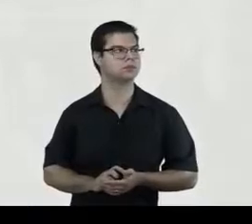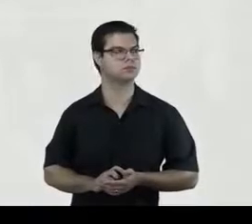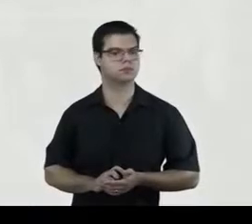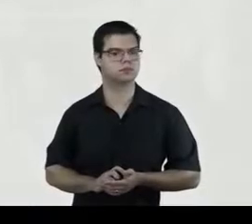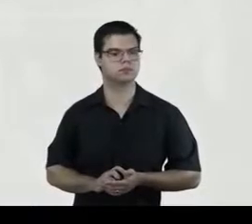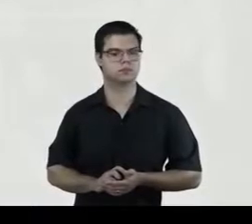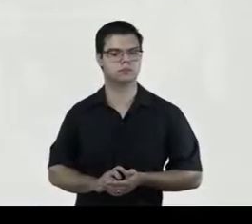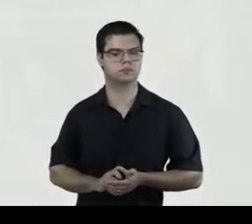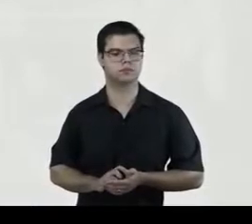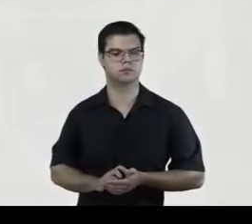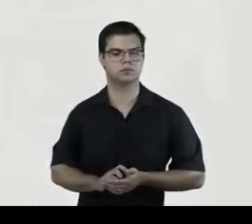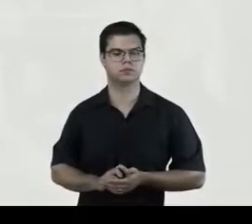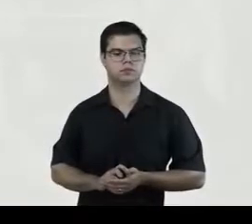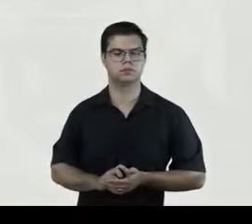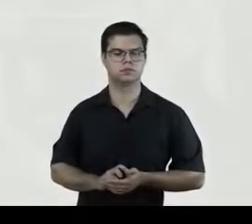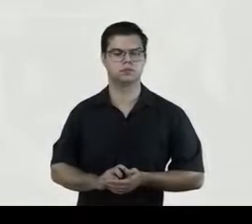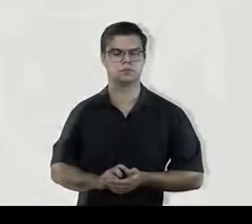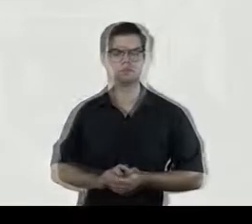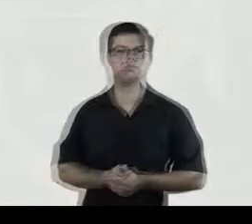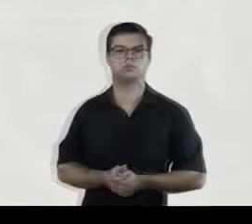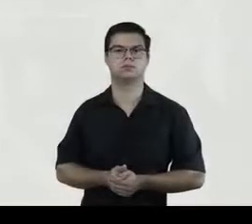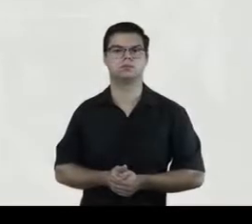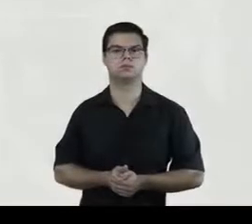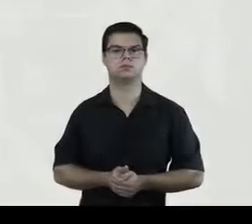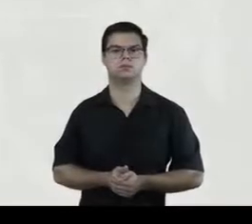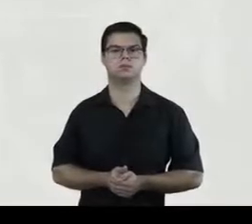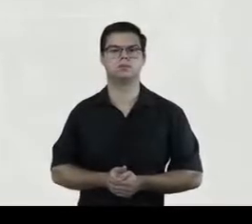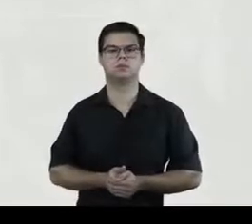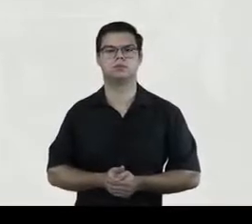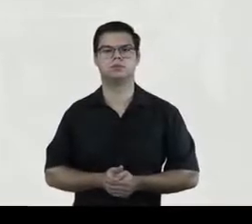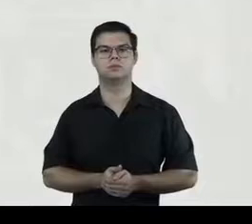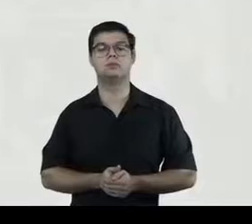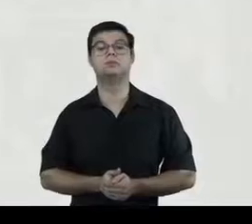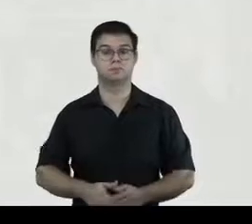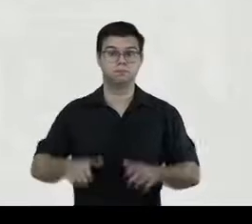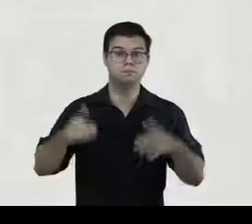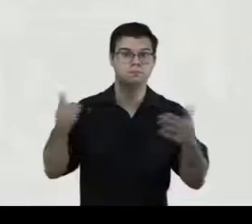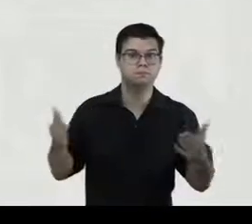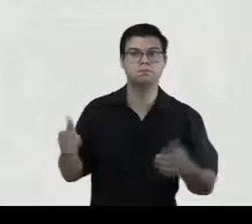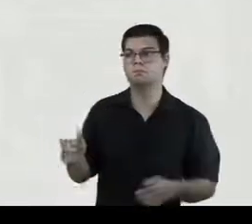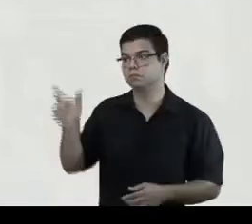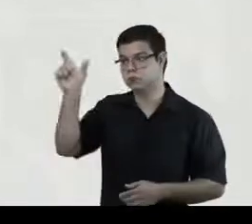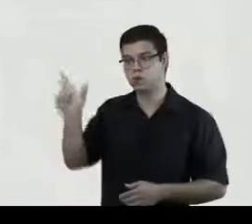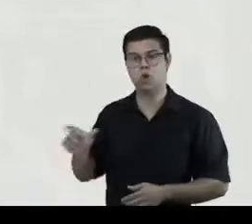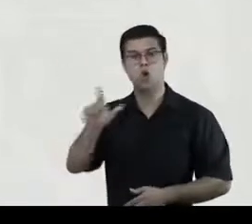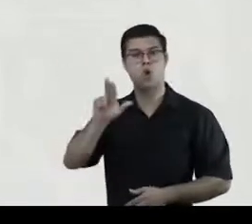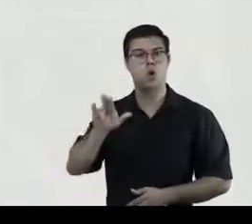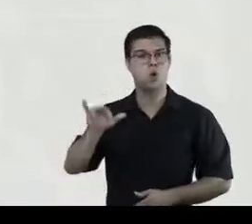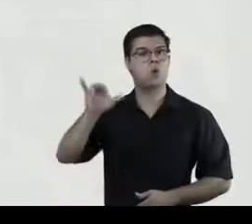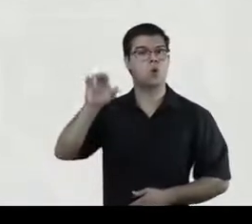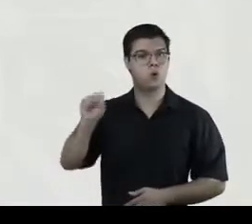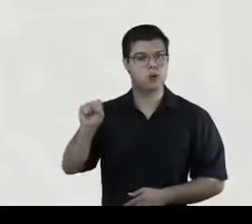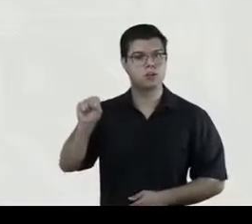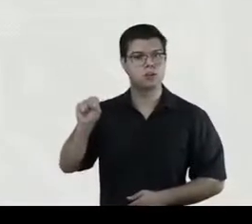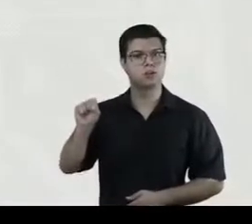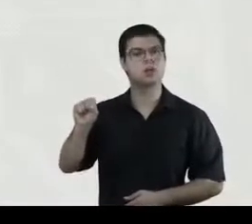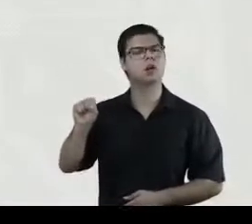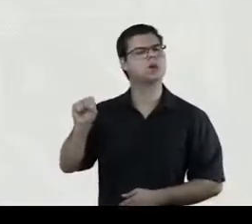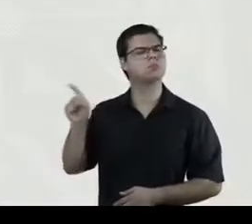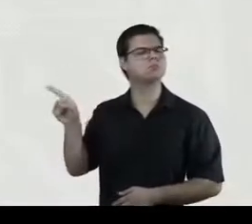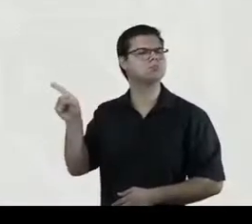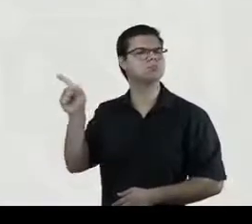1555. Louise Labbé é uma poética lyonense née em